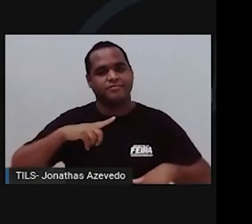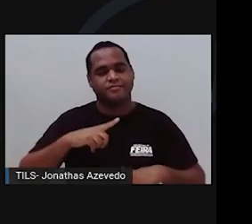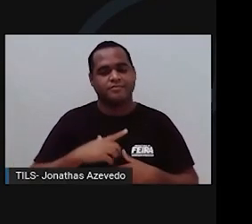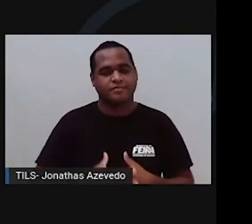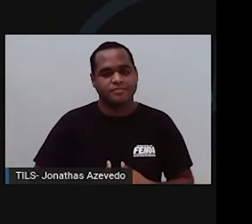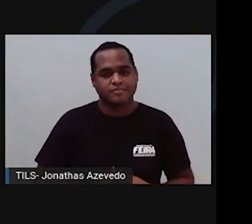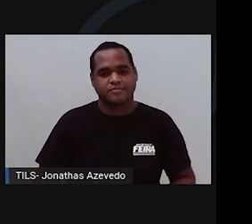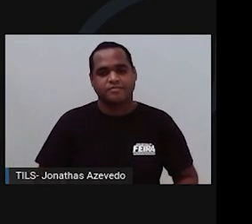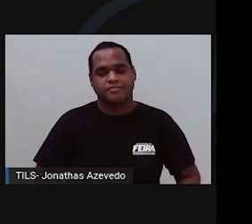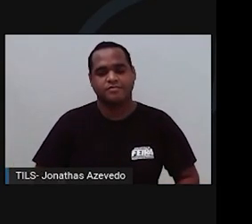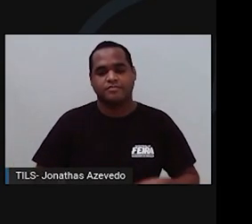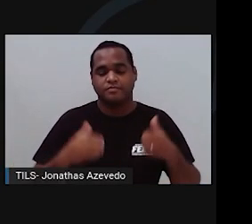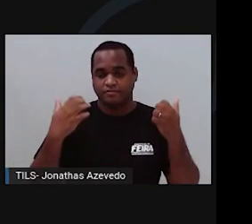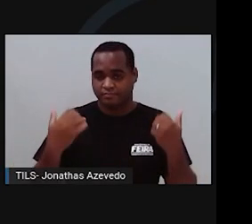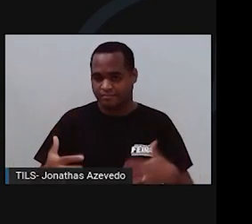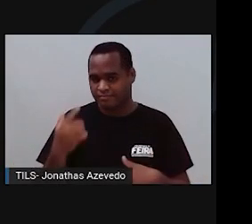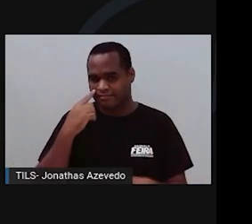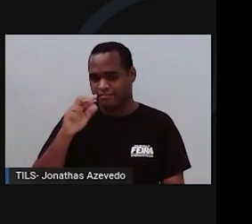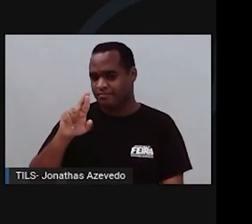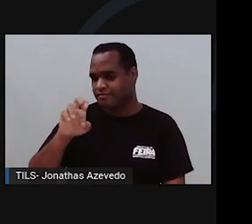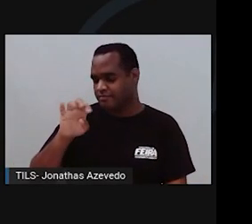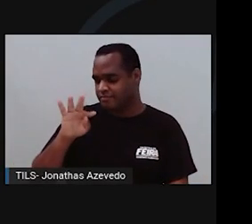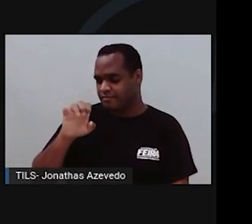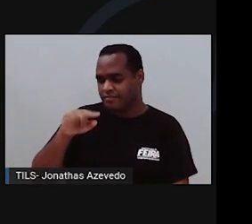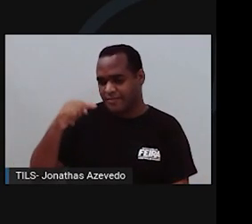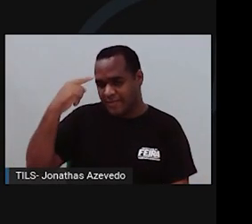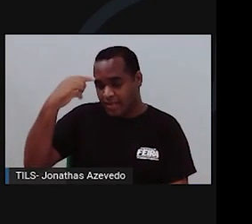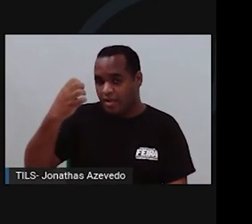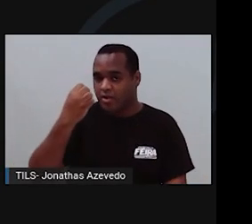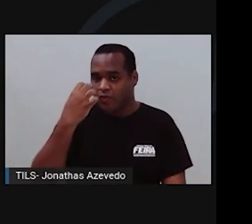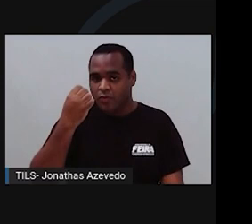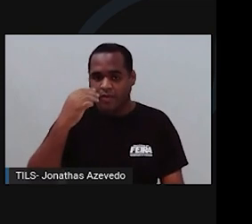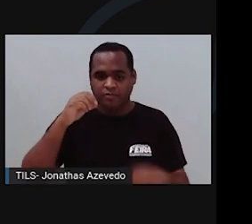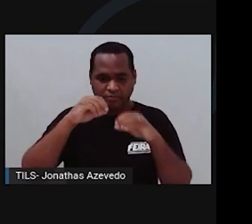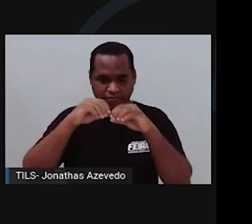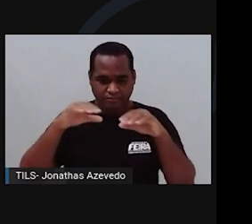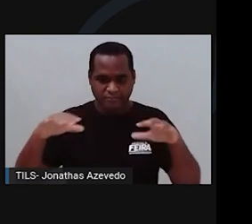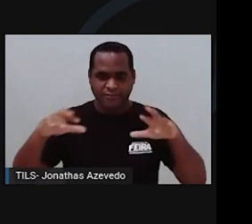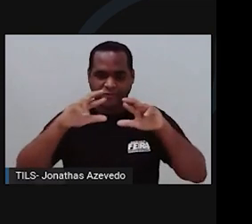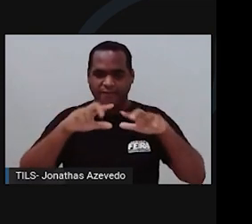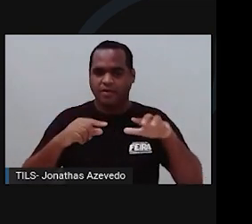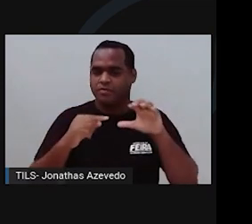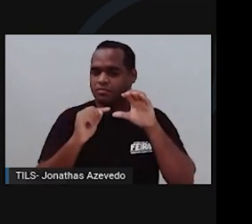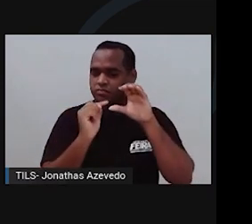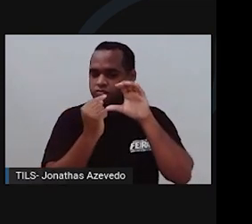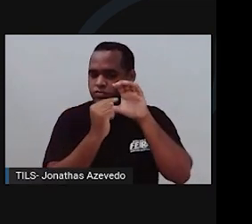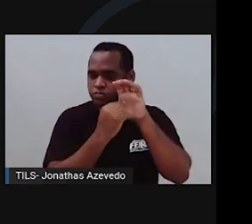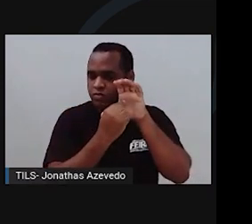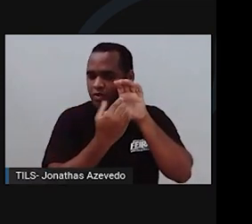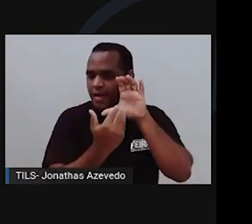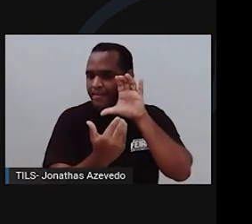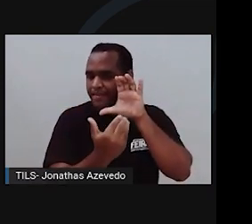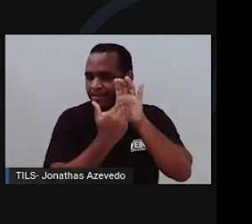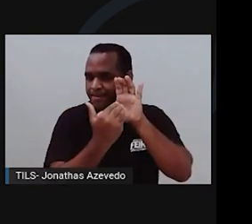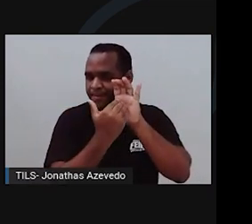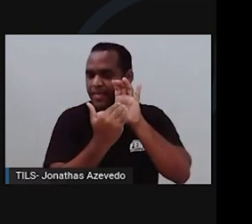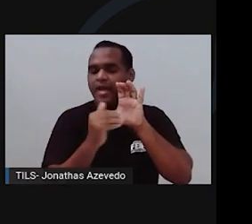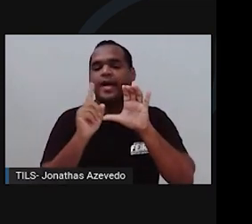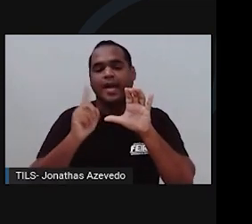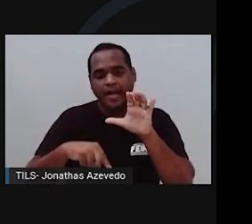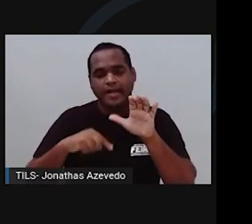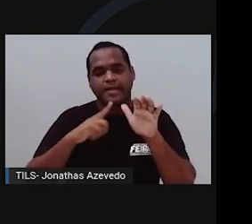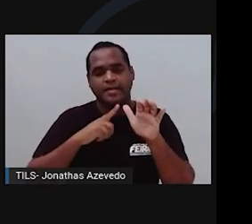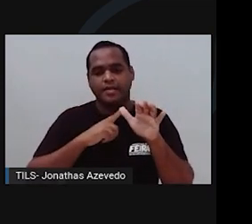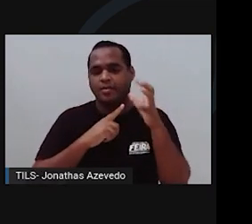Após incidir sobre a retina, a energia da luz atravessará várias camadas de células até chegar àquelas em que essa energia vai ser